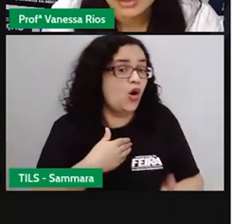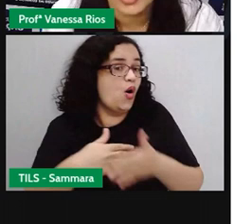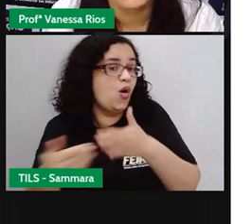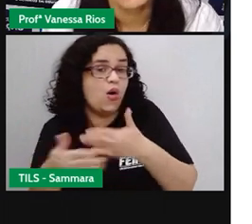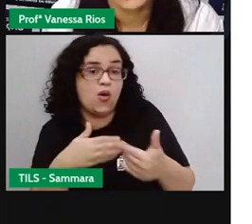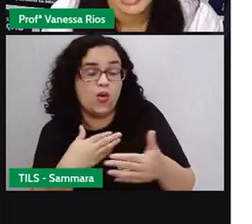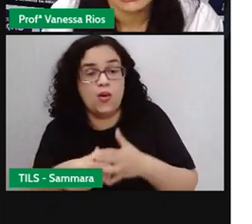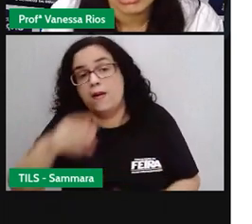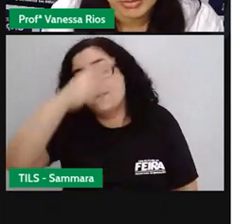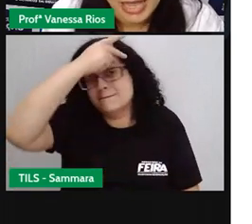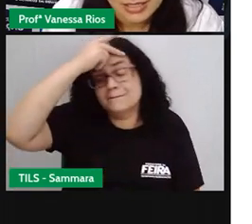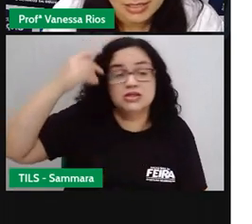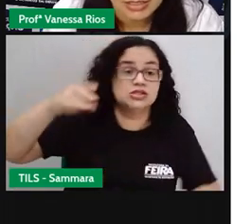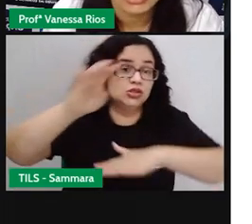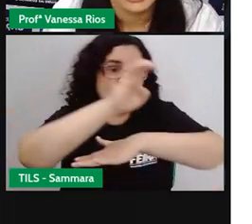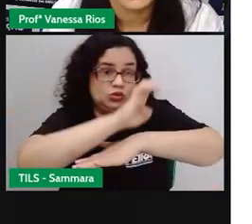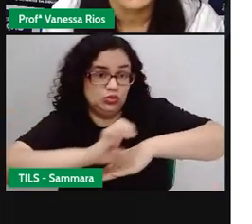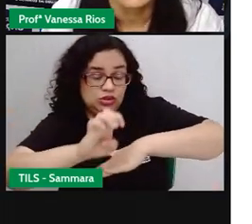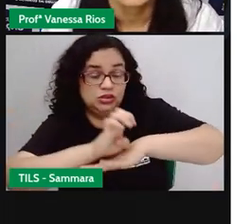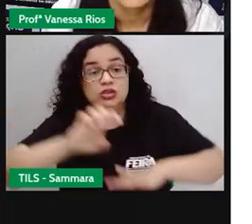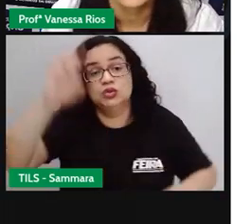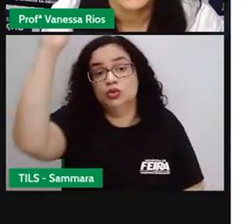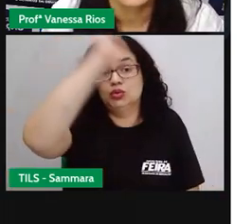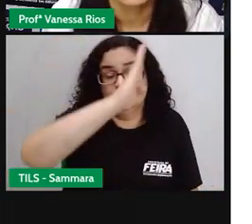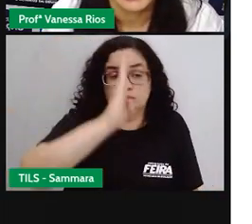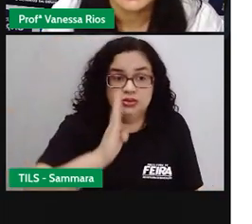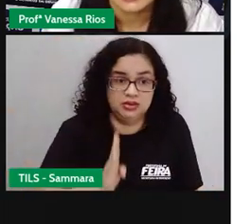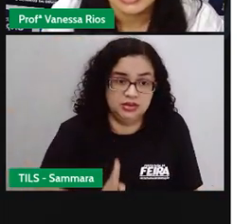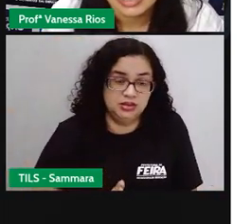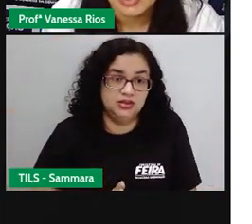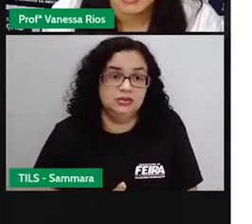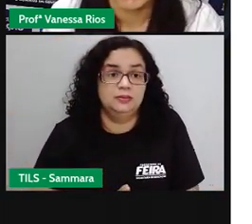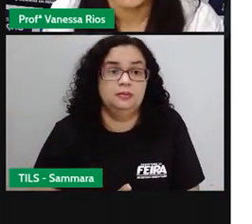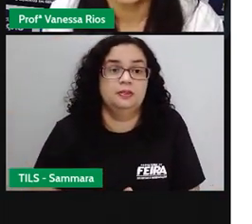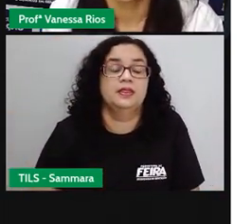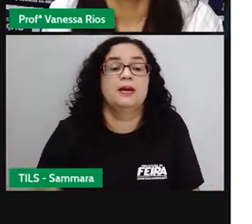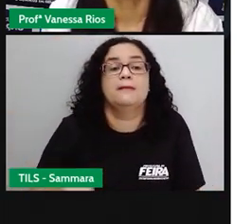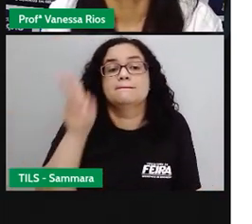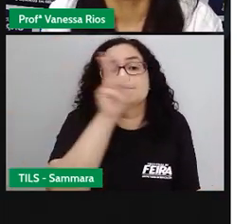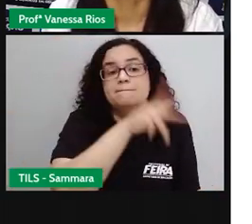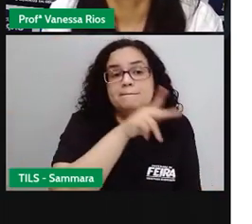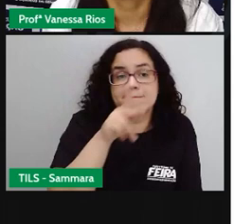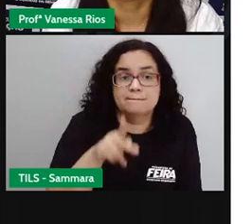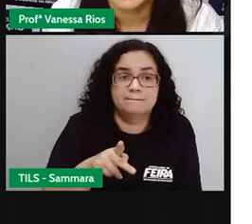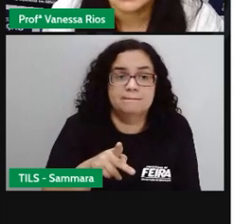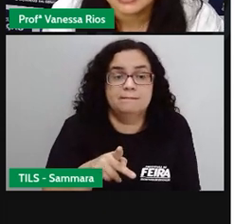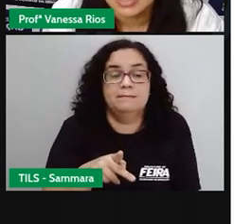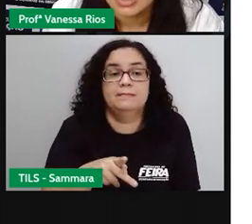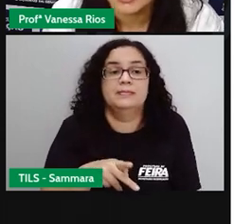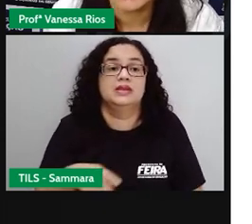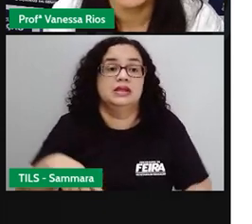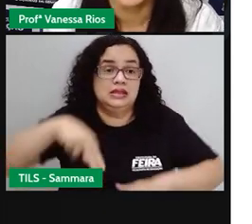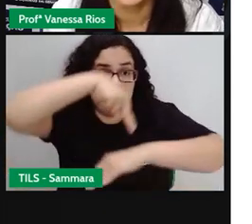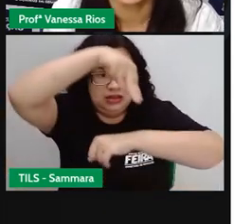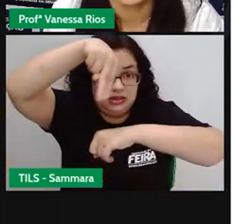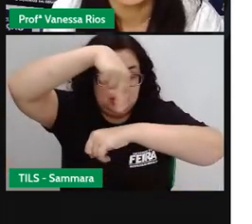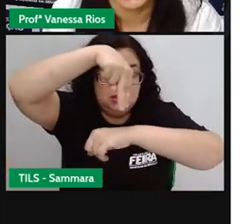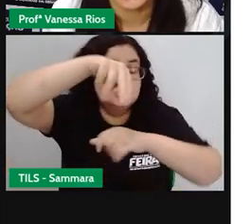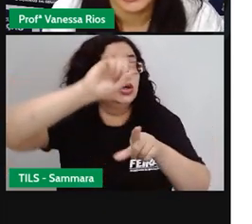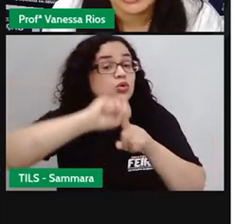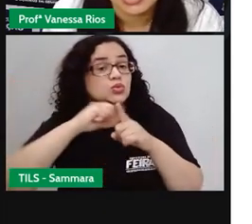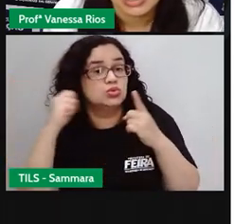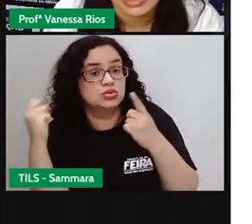pessoa no Estado do Brasil, né? No Estado brasileiro, a pró falando aí de Estado enquanto nação, enquanto